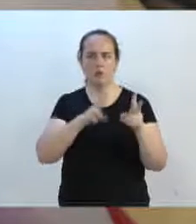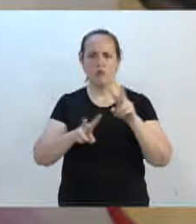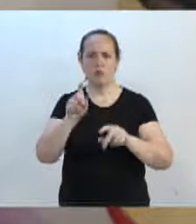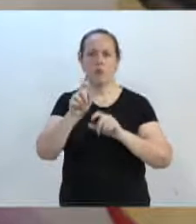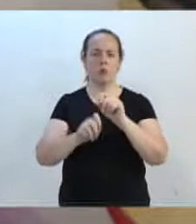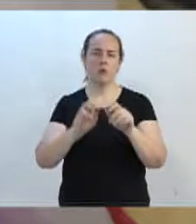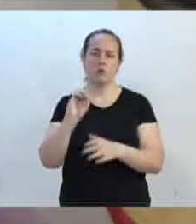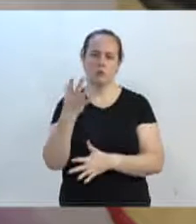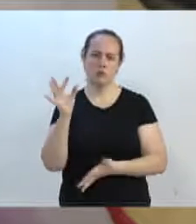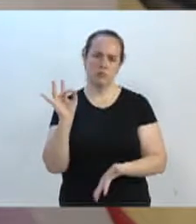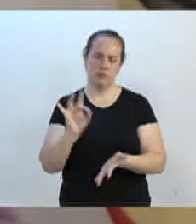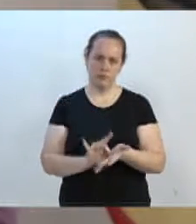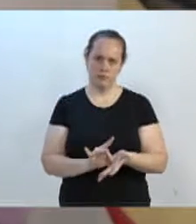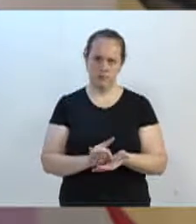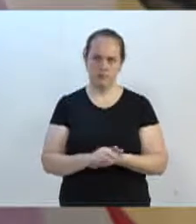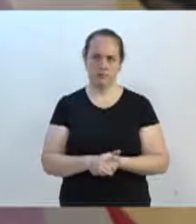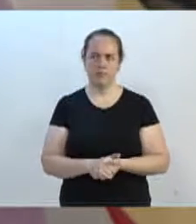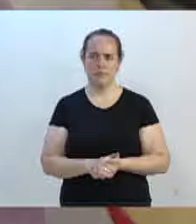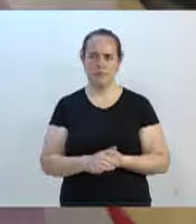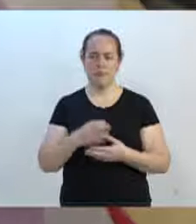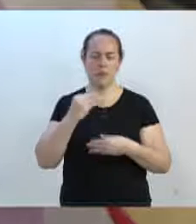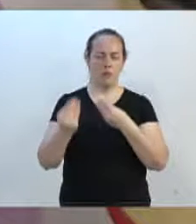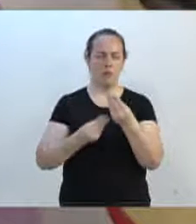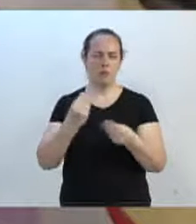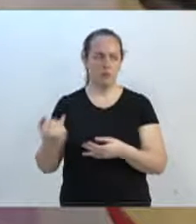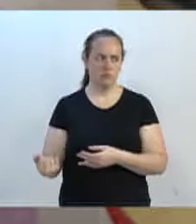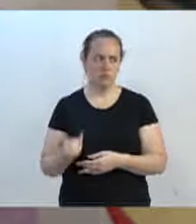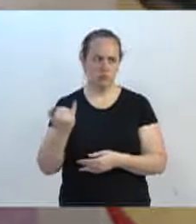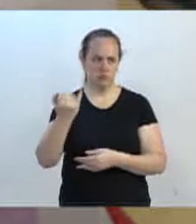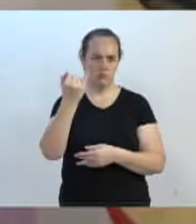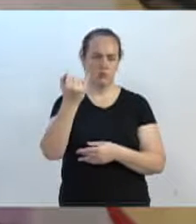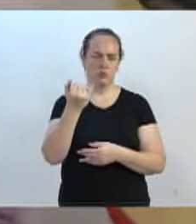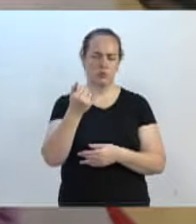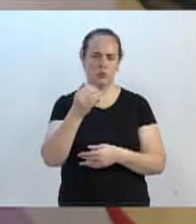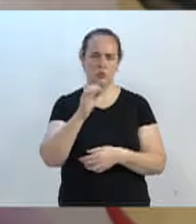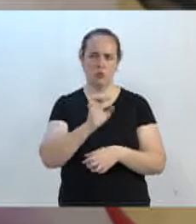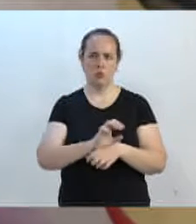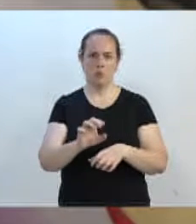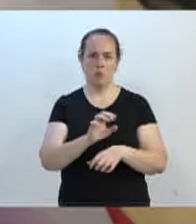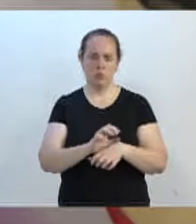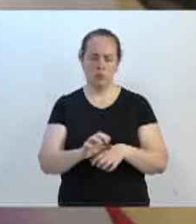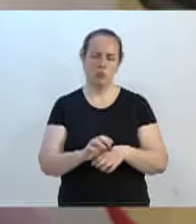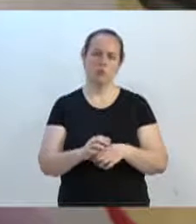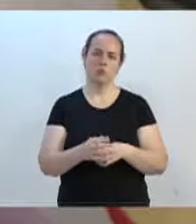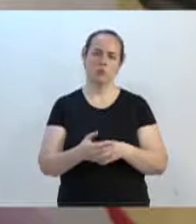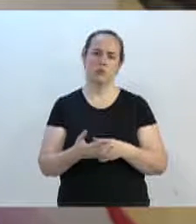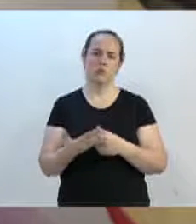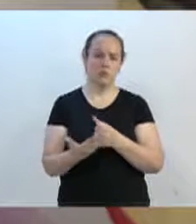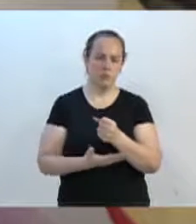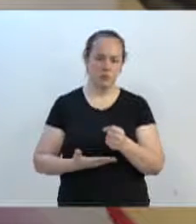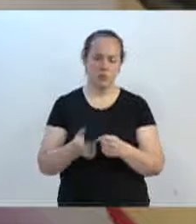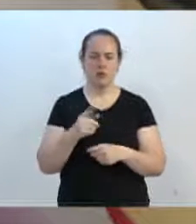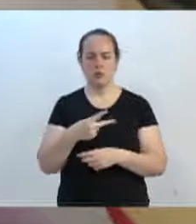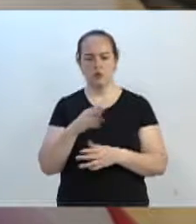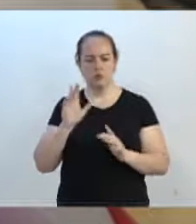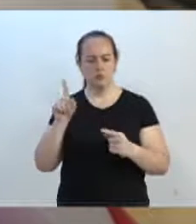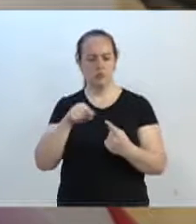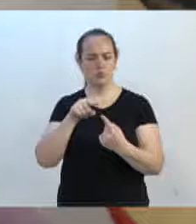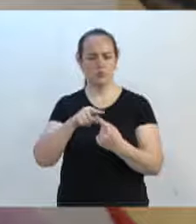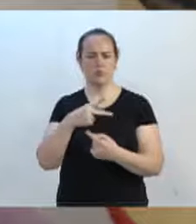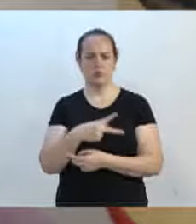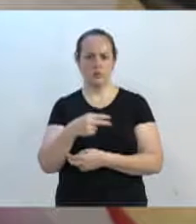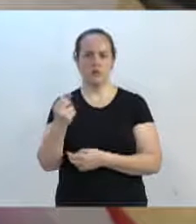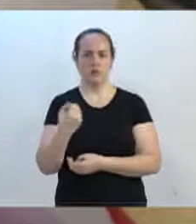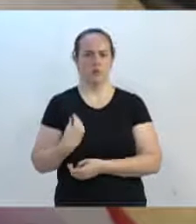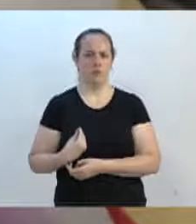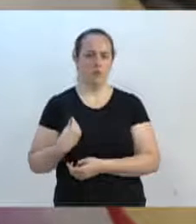acontecendo de verdade. A importância desse curso de primeiros socorros é salvar vidas, porque